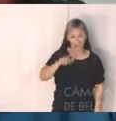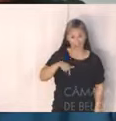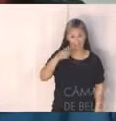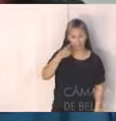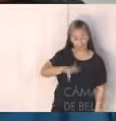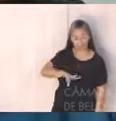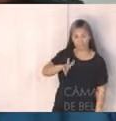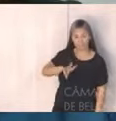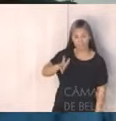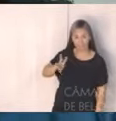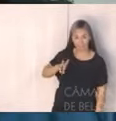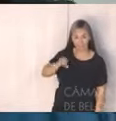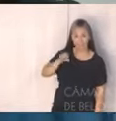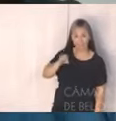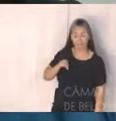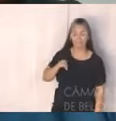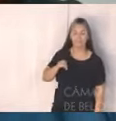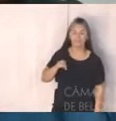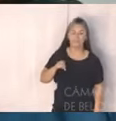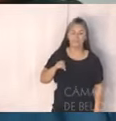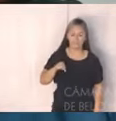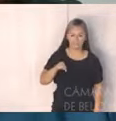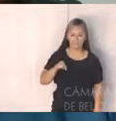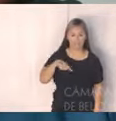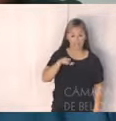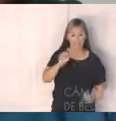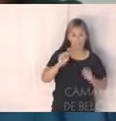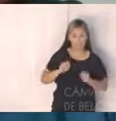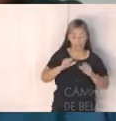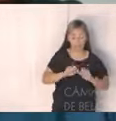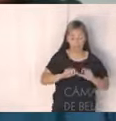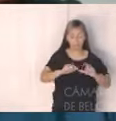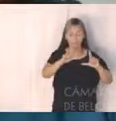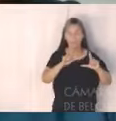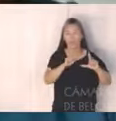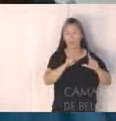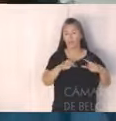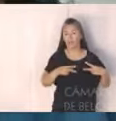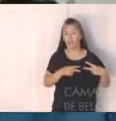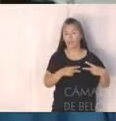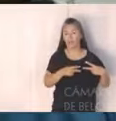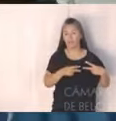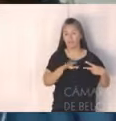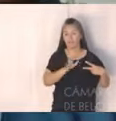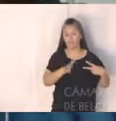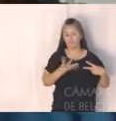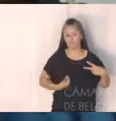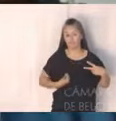.cmbh.mg.gov.br. Para acessar a transmissão, basta clicar no link de transmissão ao vivo,